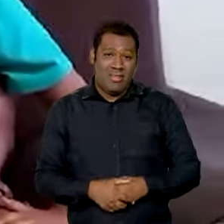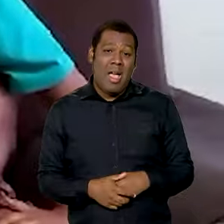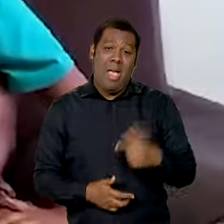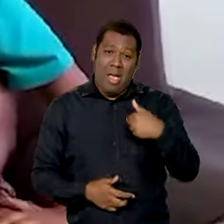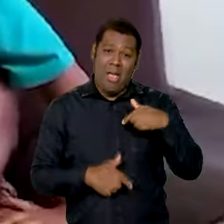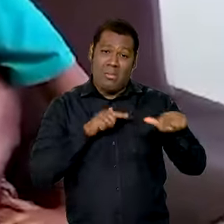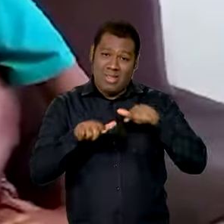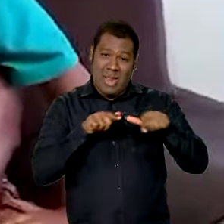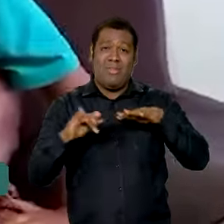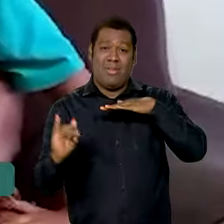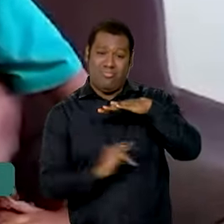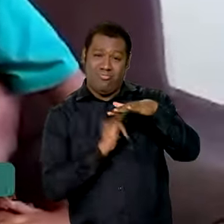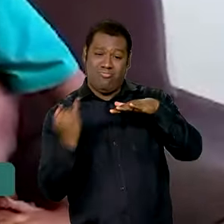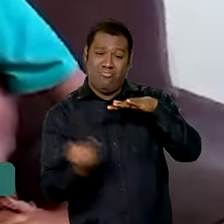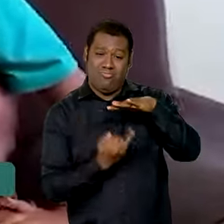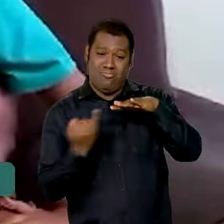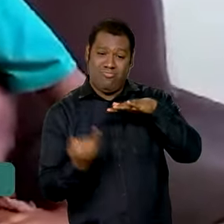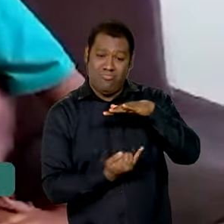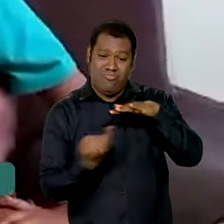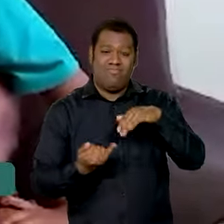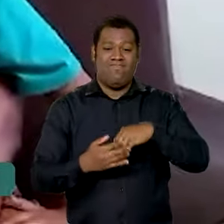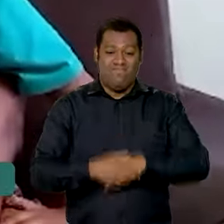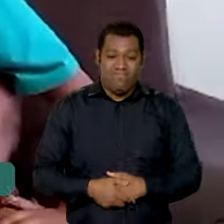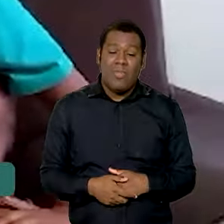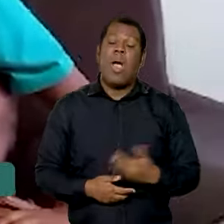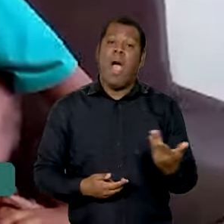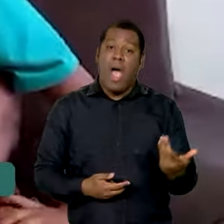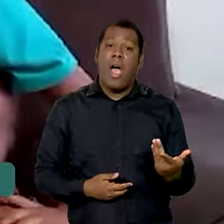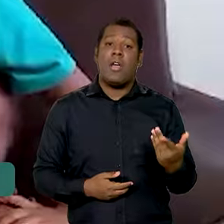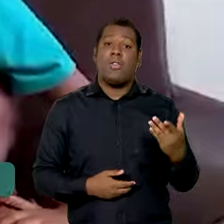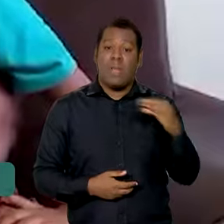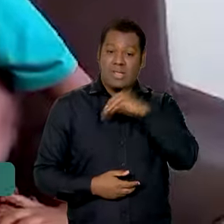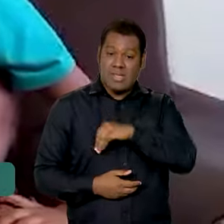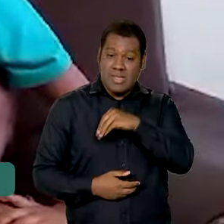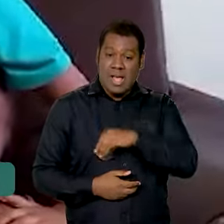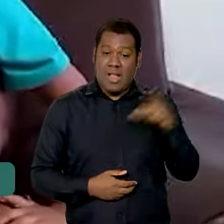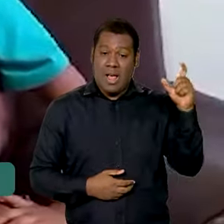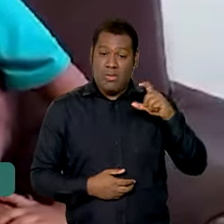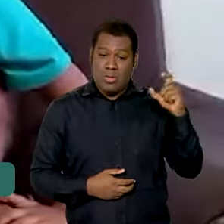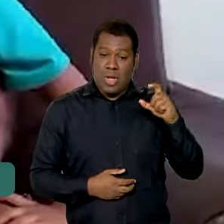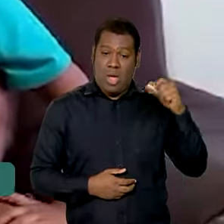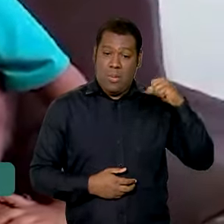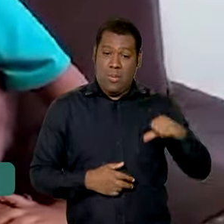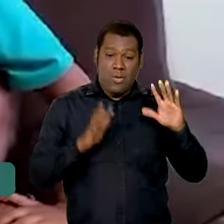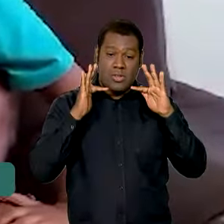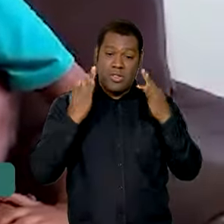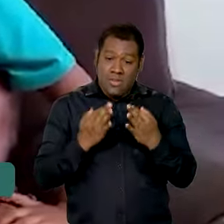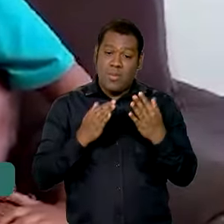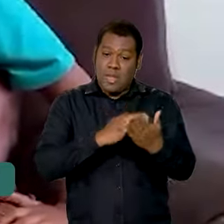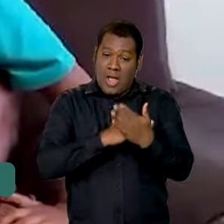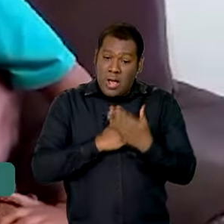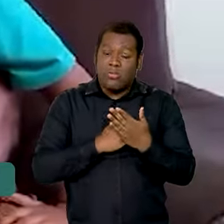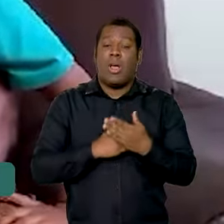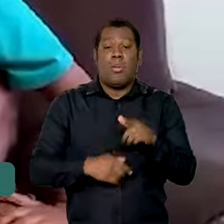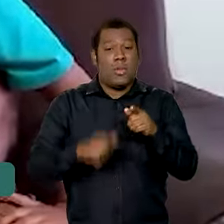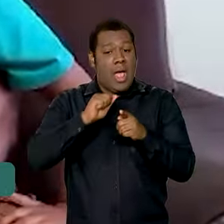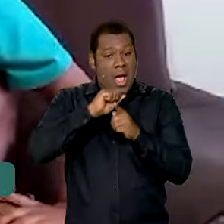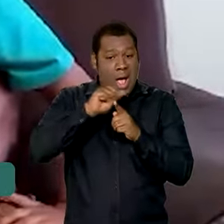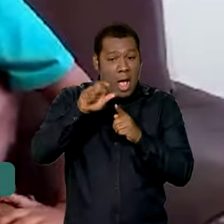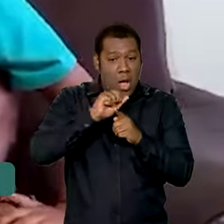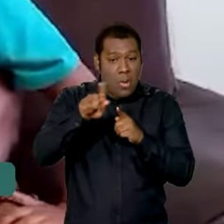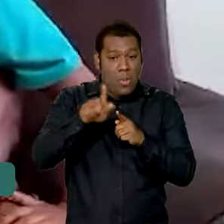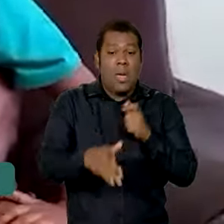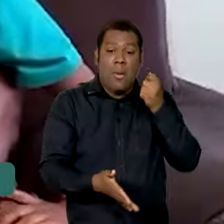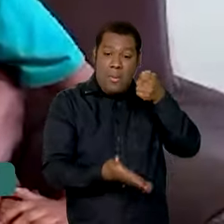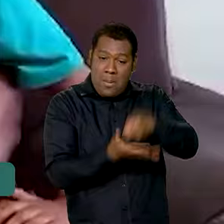quando aparece, então o Bolsa Família tem me ajudado. É através dele que eu tenho pagado meu aluguel, que eu tenho corrido